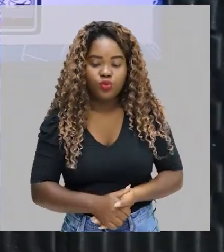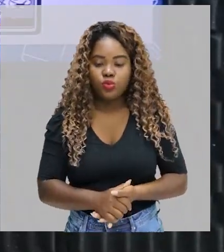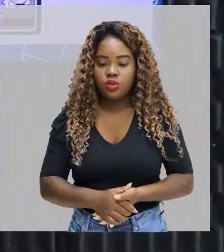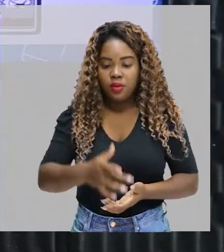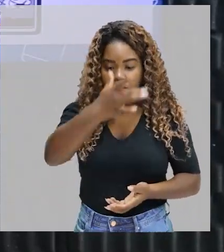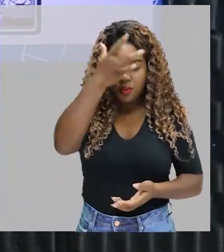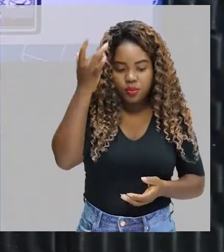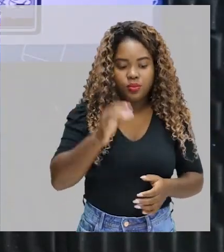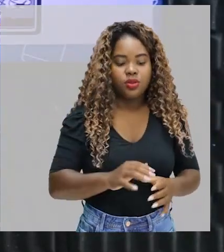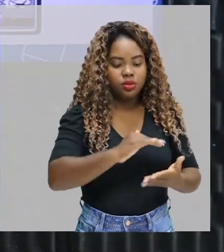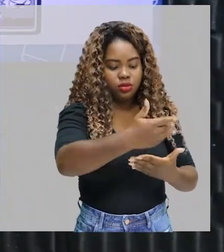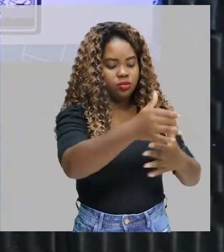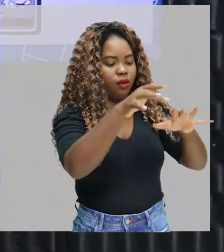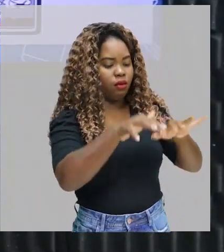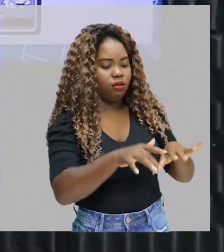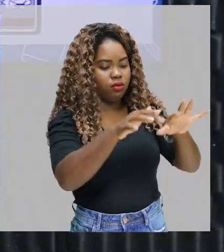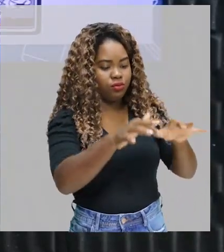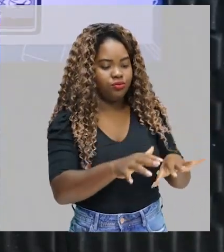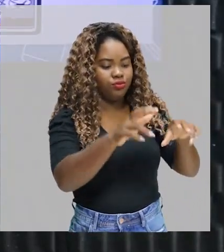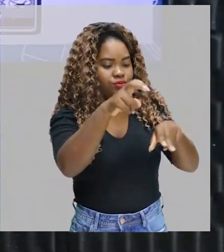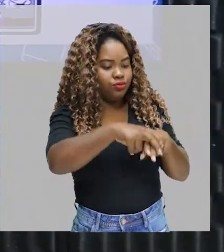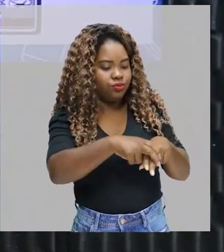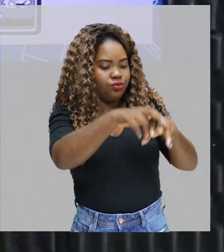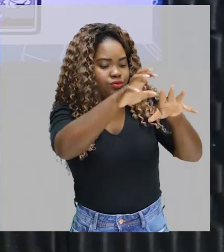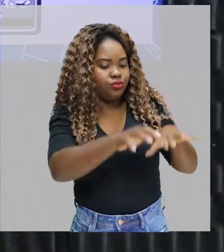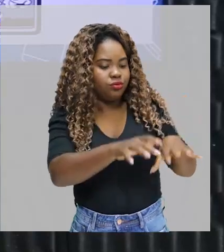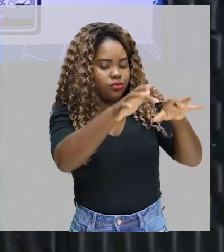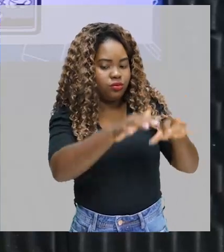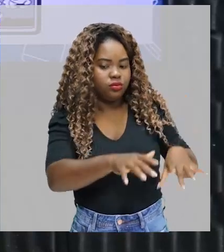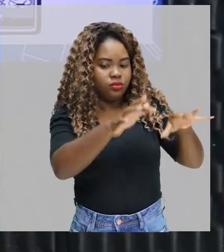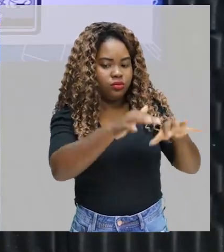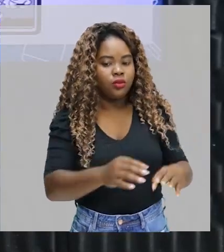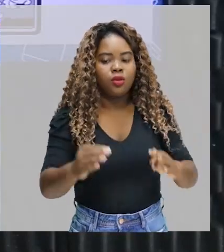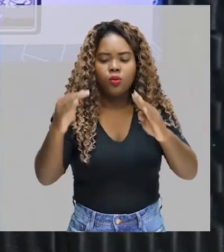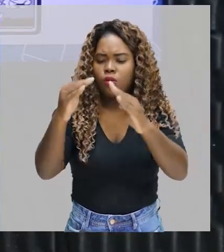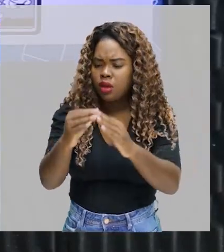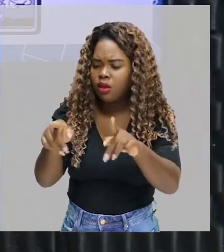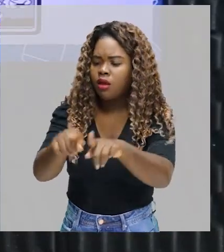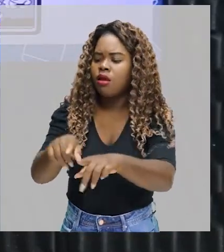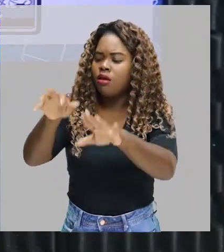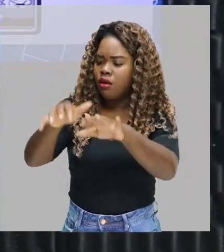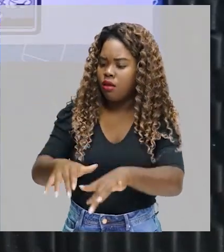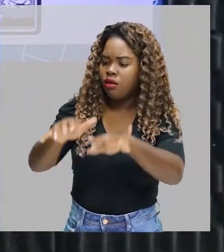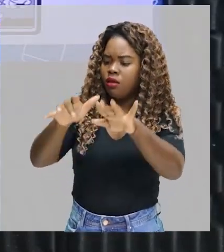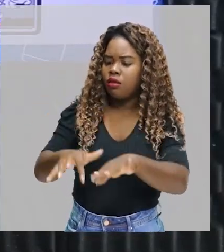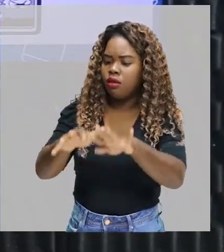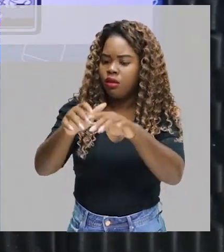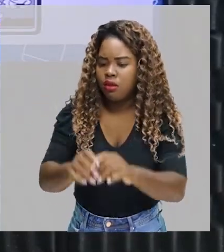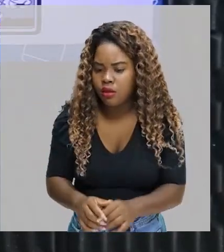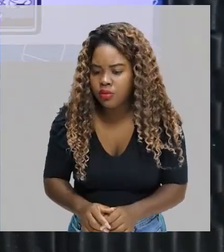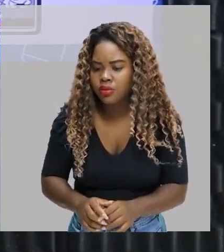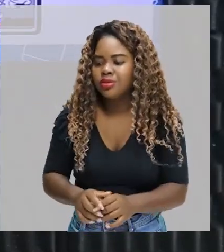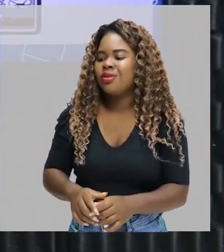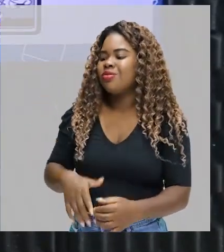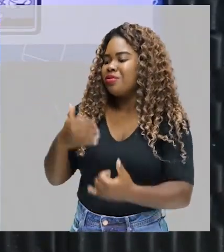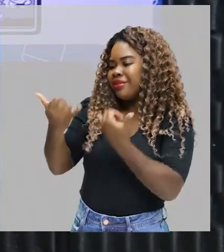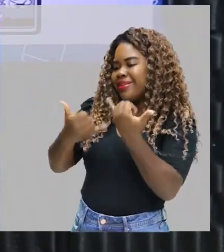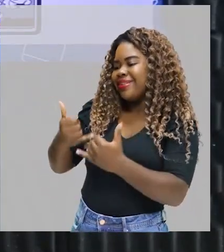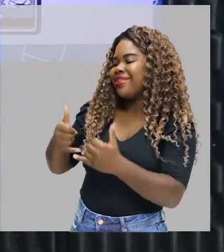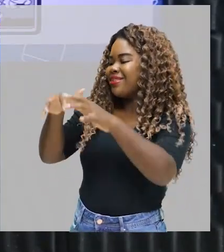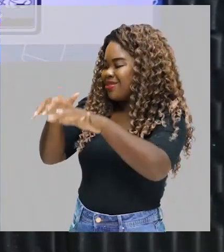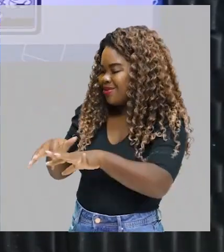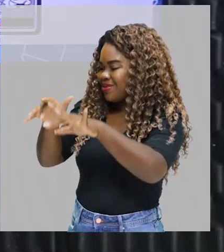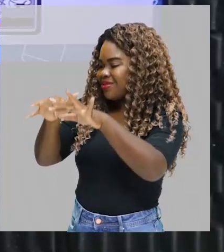aqui o indivíduo trabalhando, o indivíduo quando está em casa, quando ele está se divertindo,